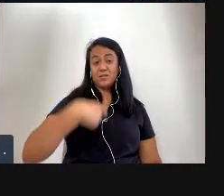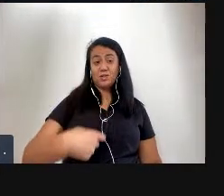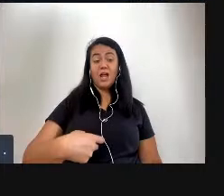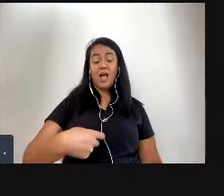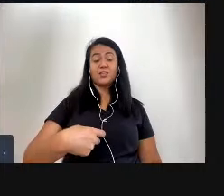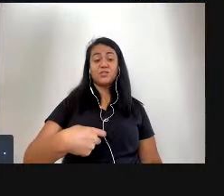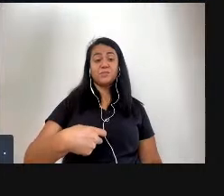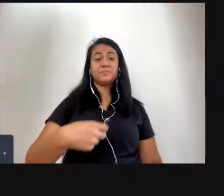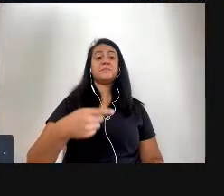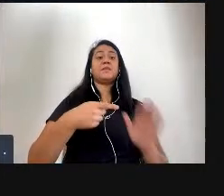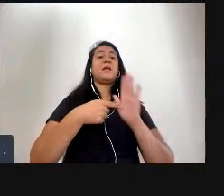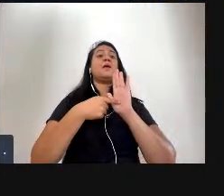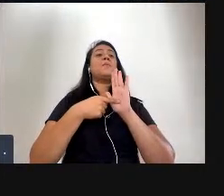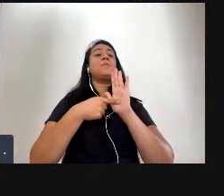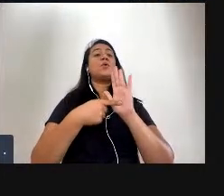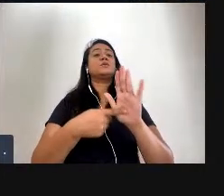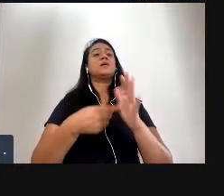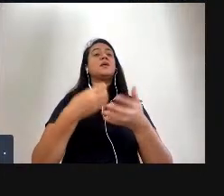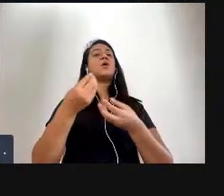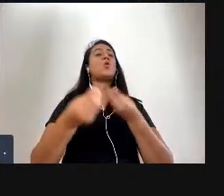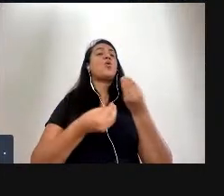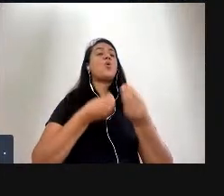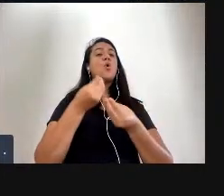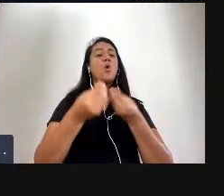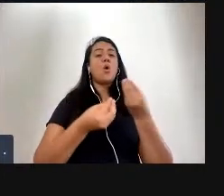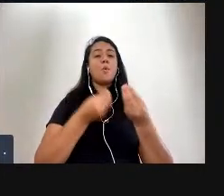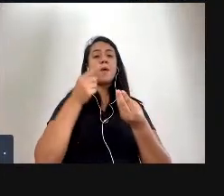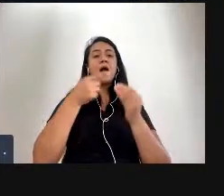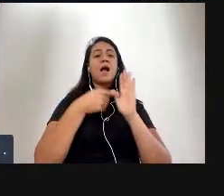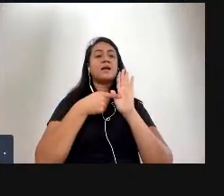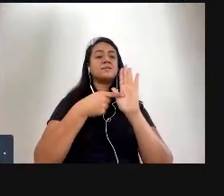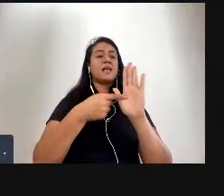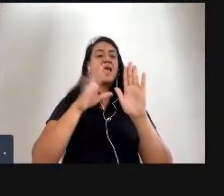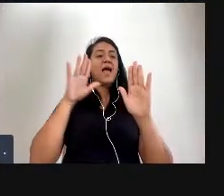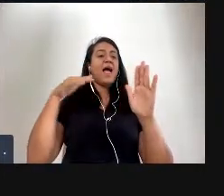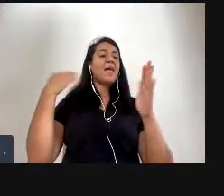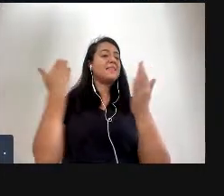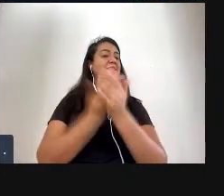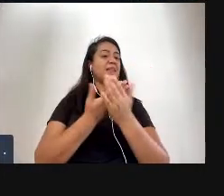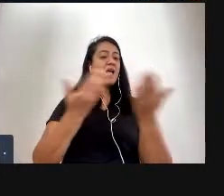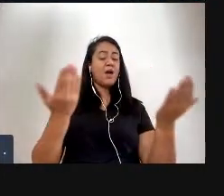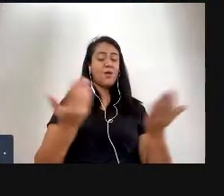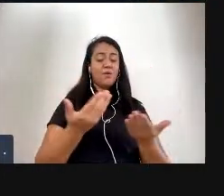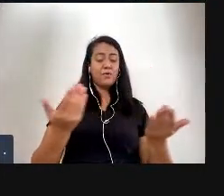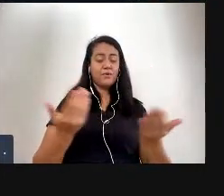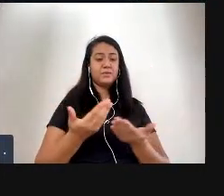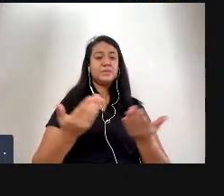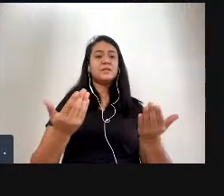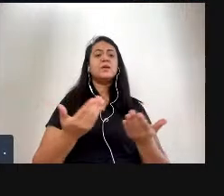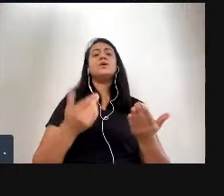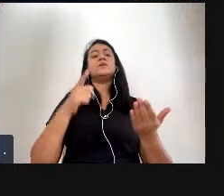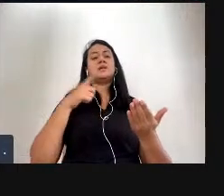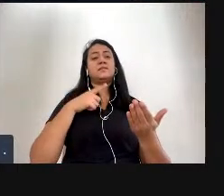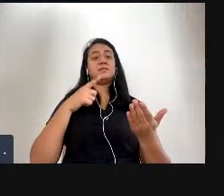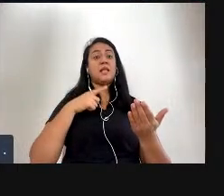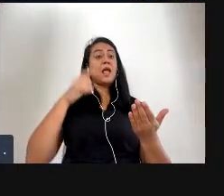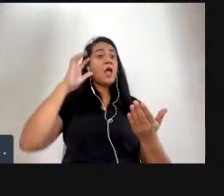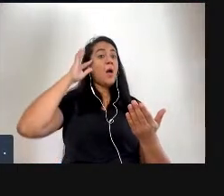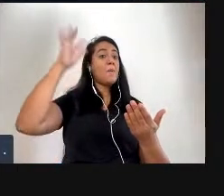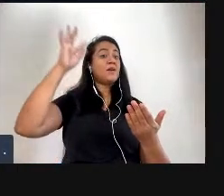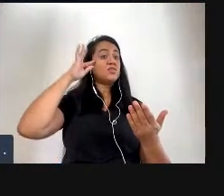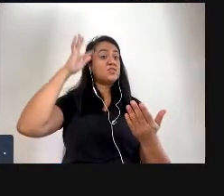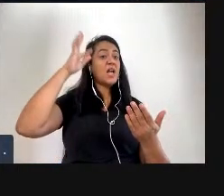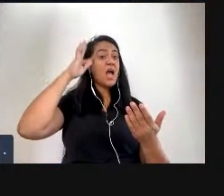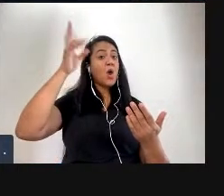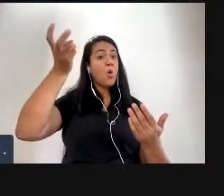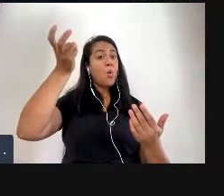exposição até hoje ela aprovou por bem ou pelo mal o imaginário cultural